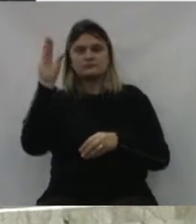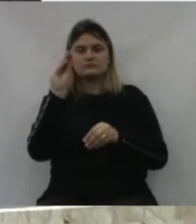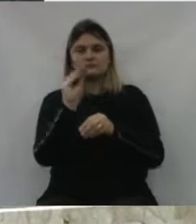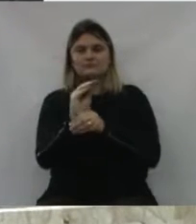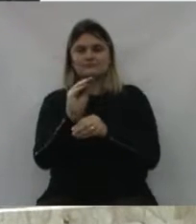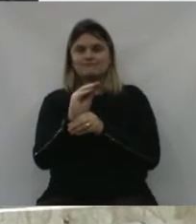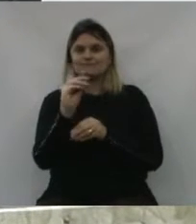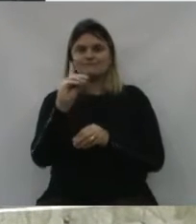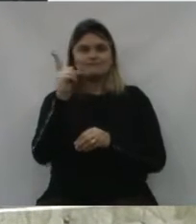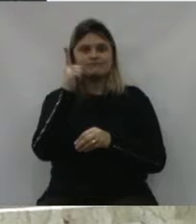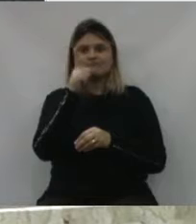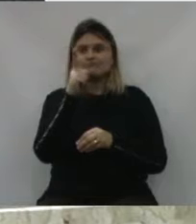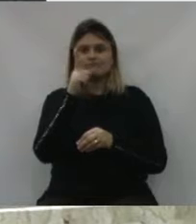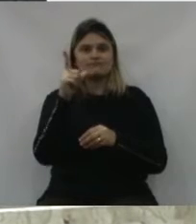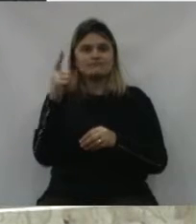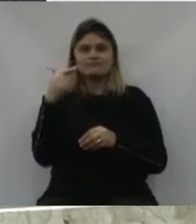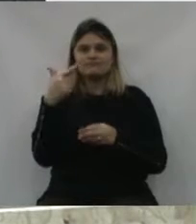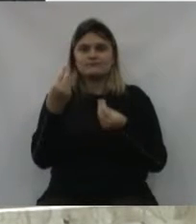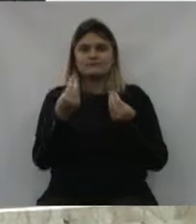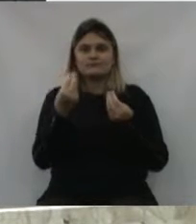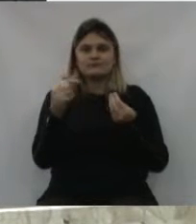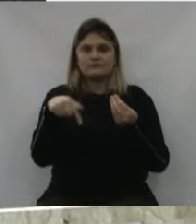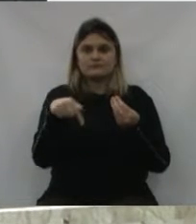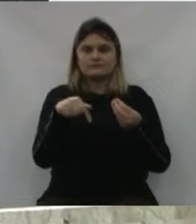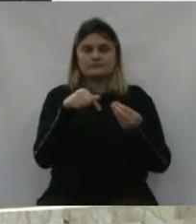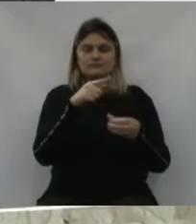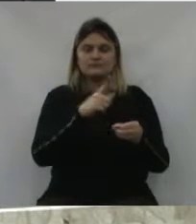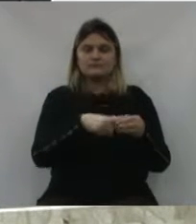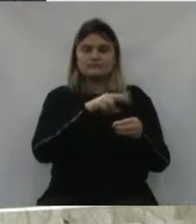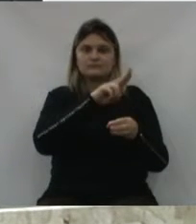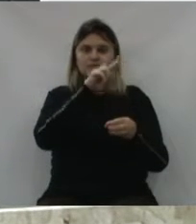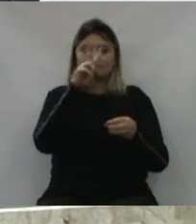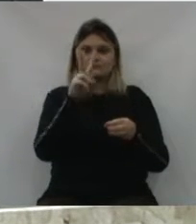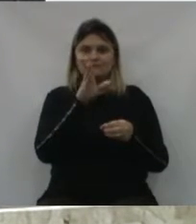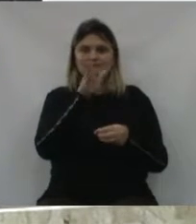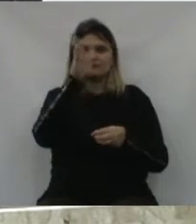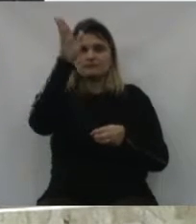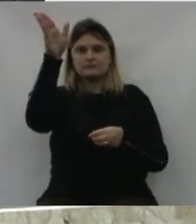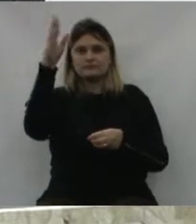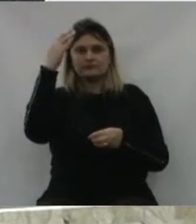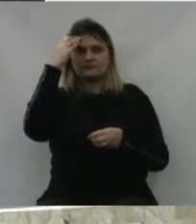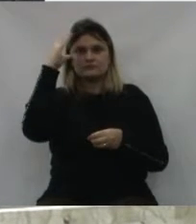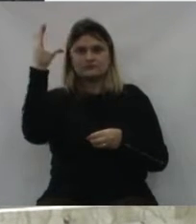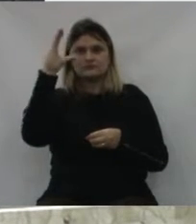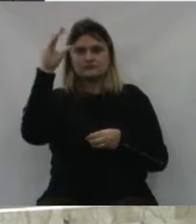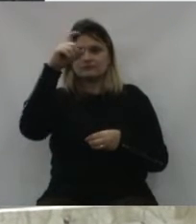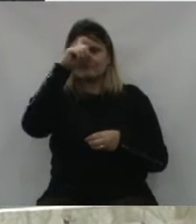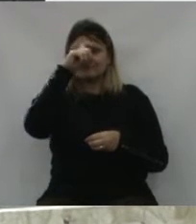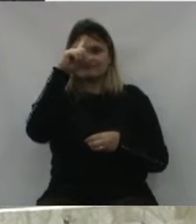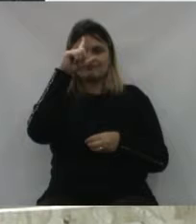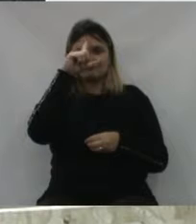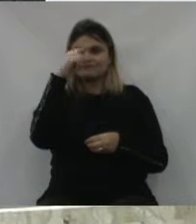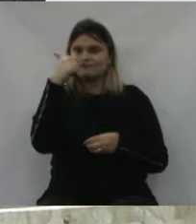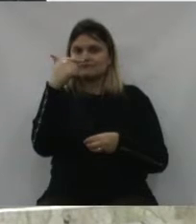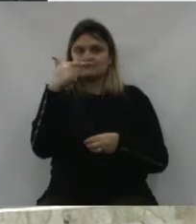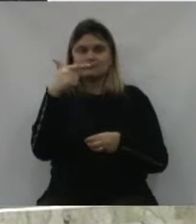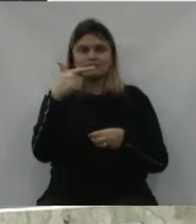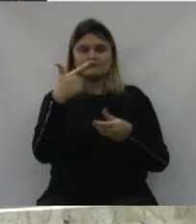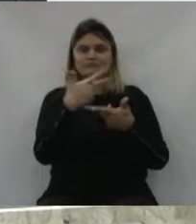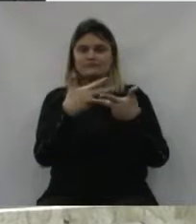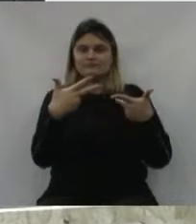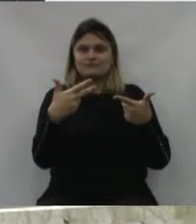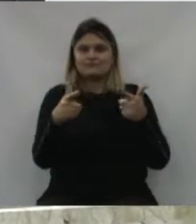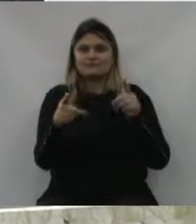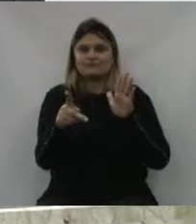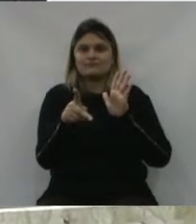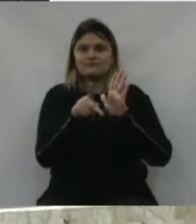Curitiba, os tratamentos que não podem ser oferecidos aqui em União da Vitória, que hospitais não têm